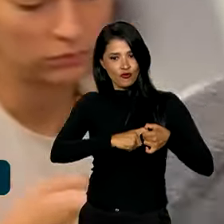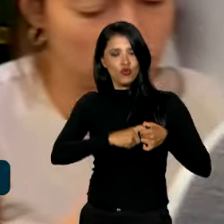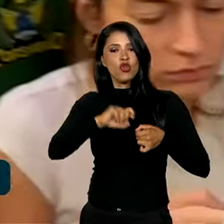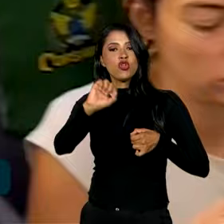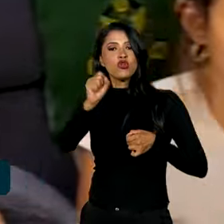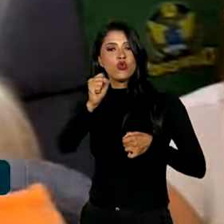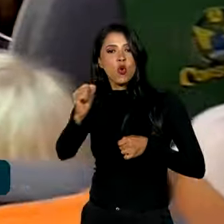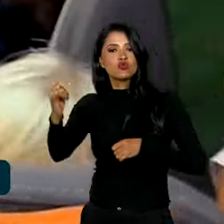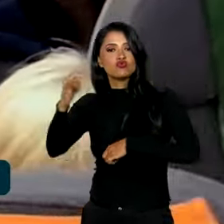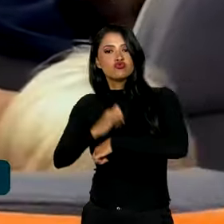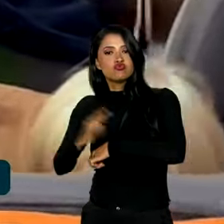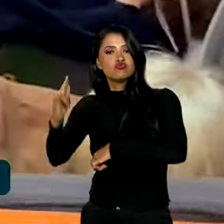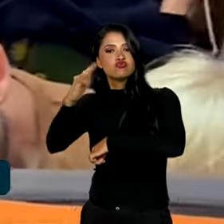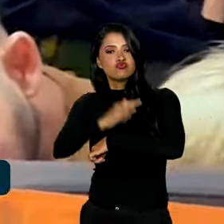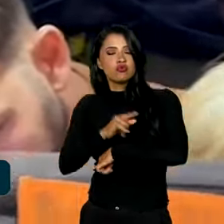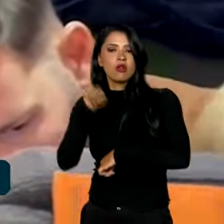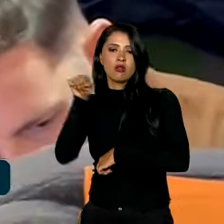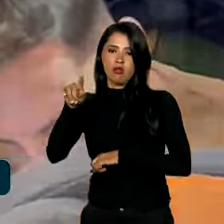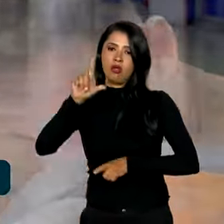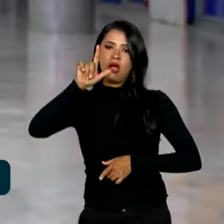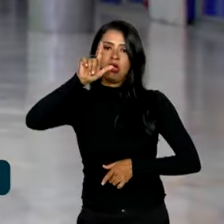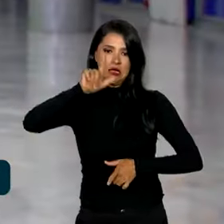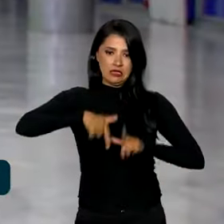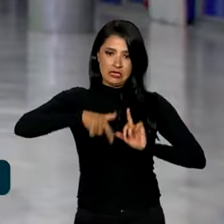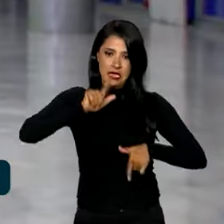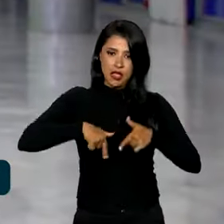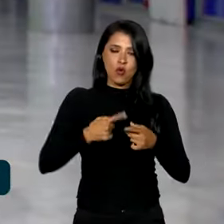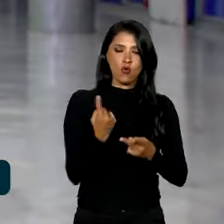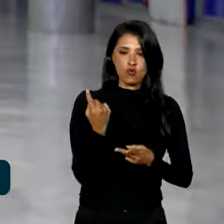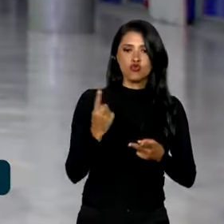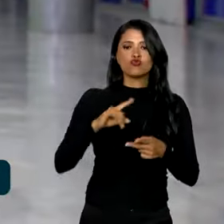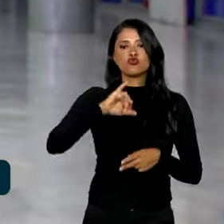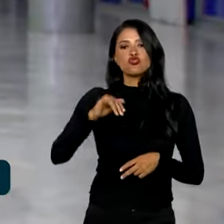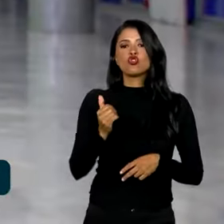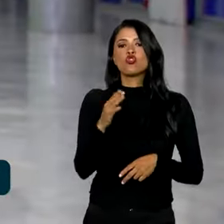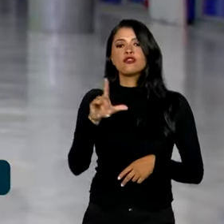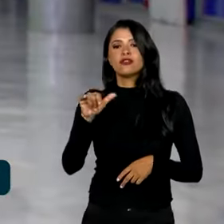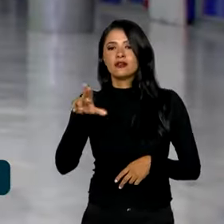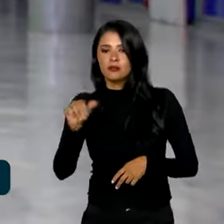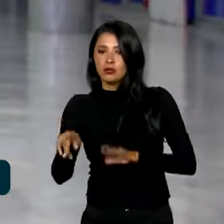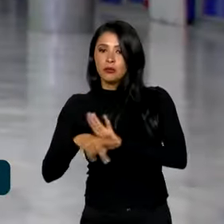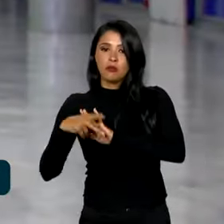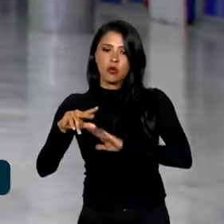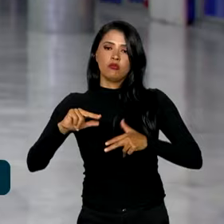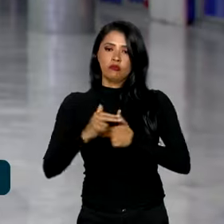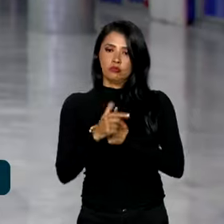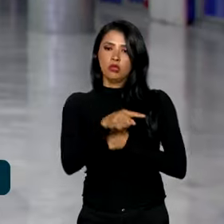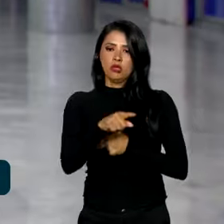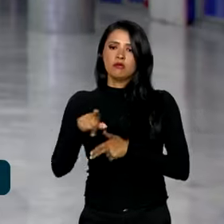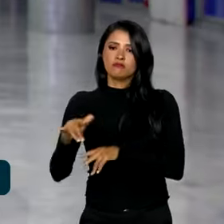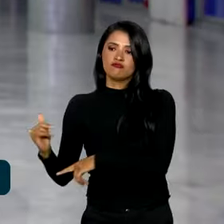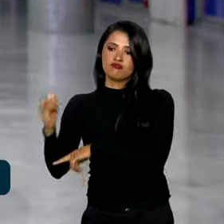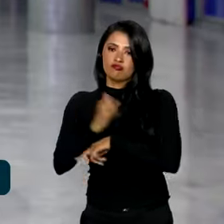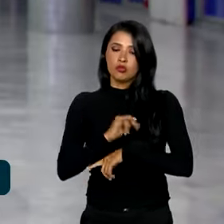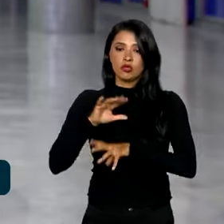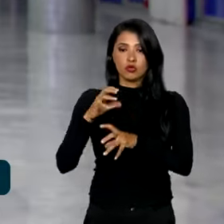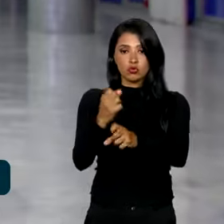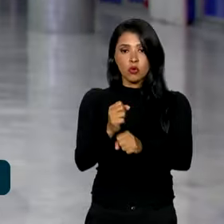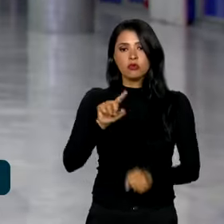voos, vindo de Israel e um da Jordânia, todos da Força Aérea Brasileira. No total, foram 1